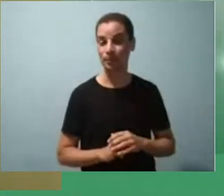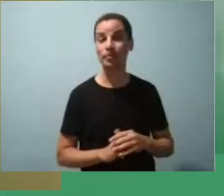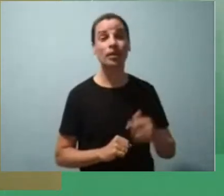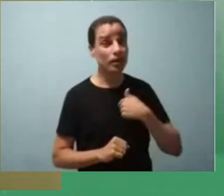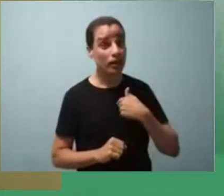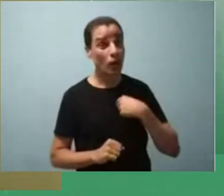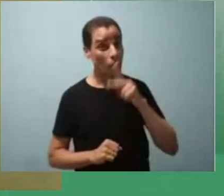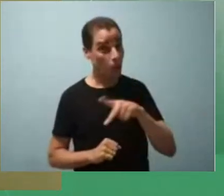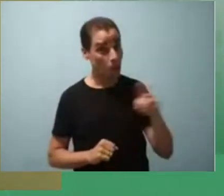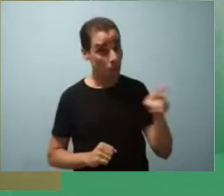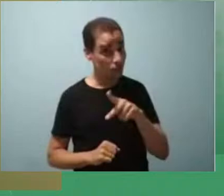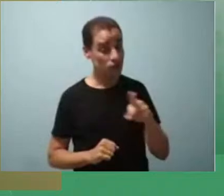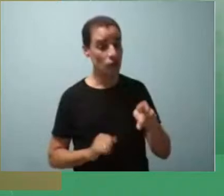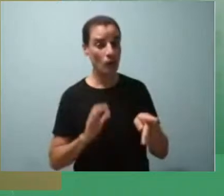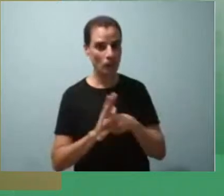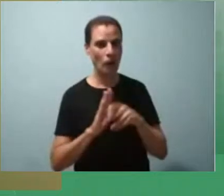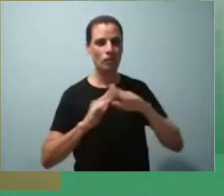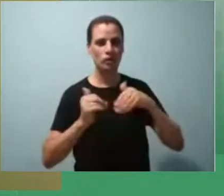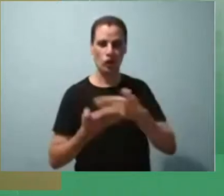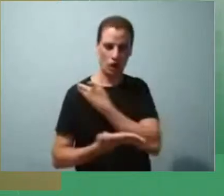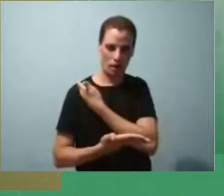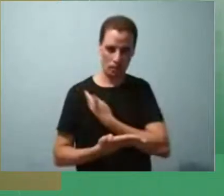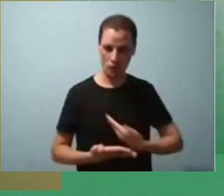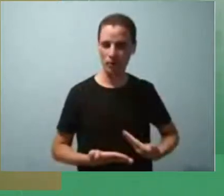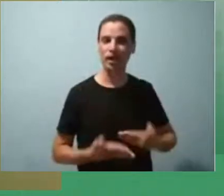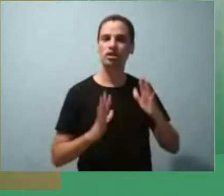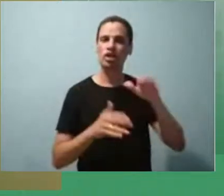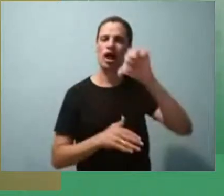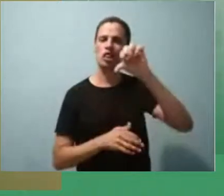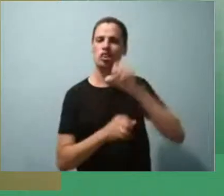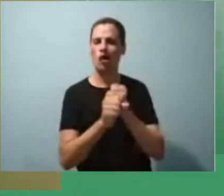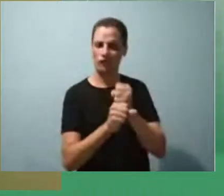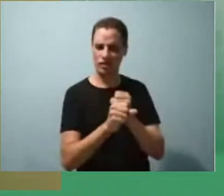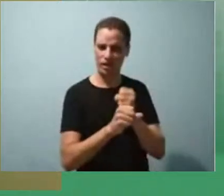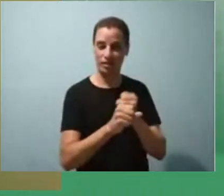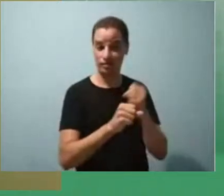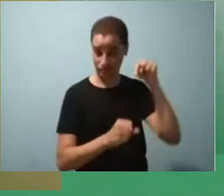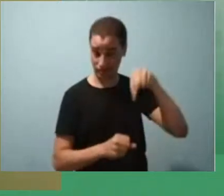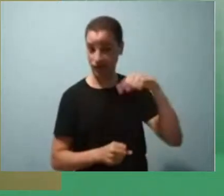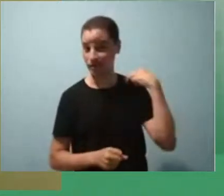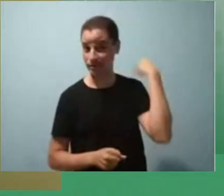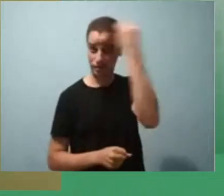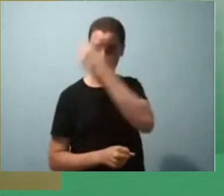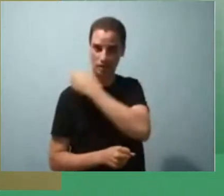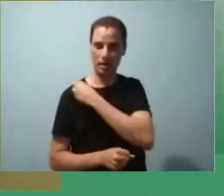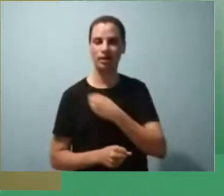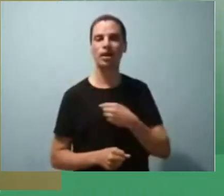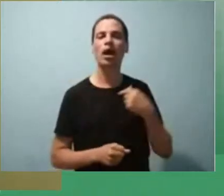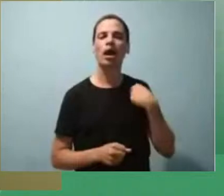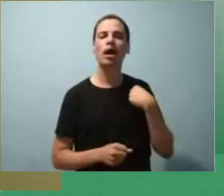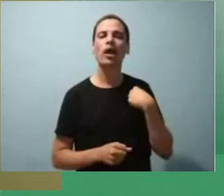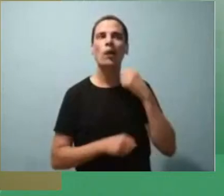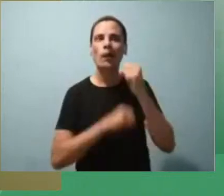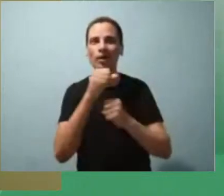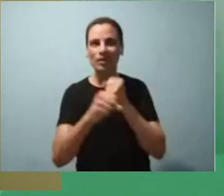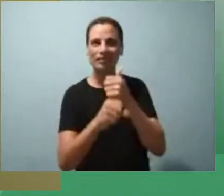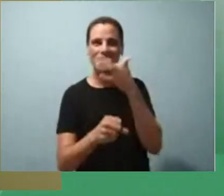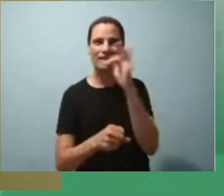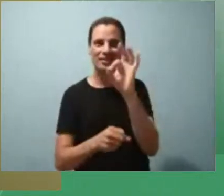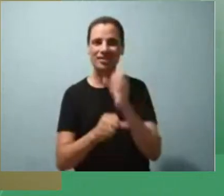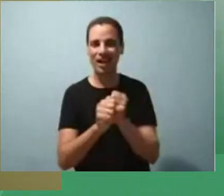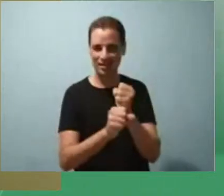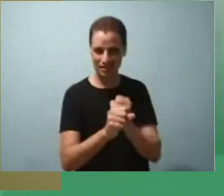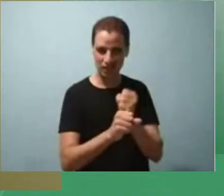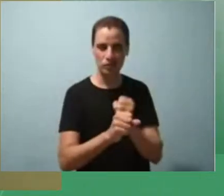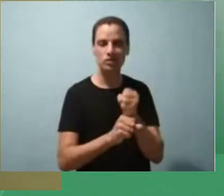aqui na Santa Maria há nove anos, ano que vem eu vou fazer dez anos que estou lecionando, e dou aula em escola classe,